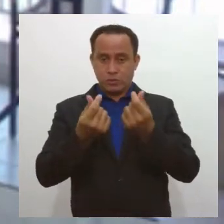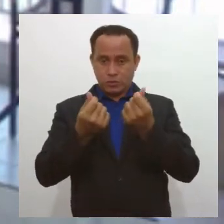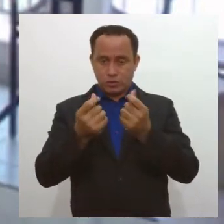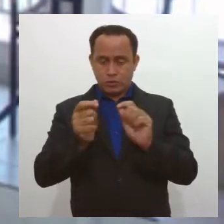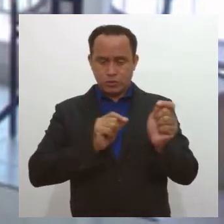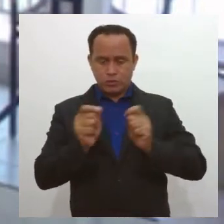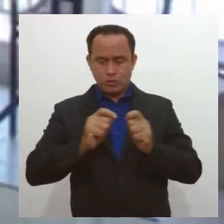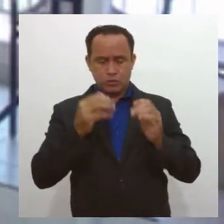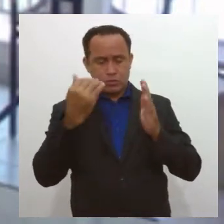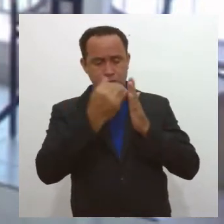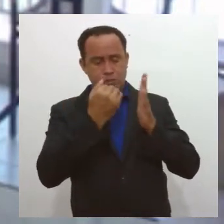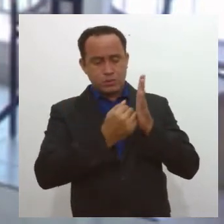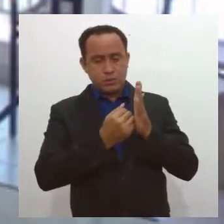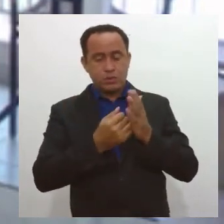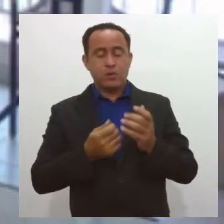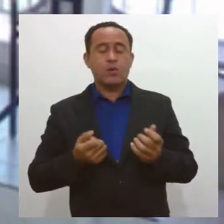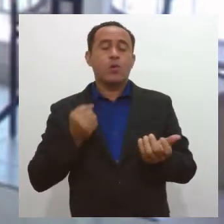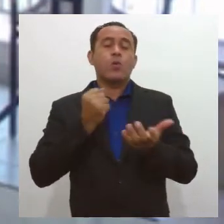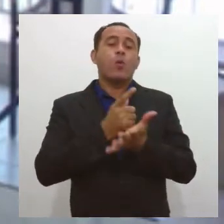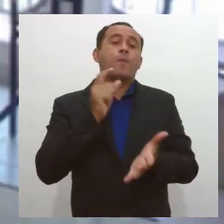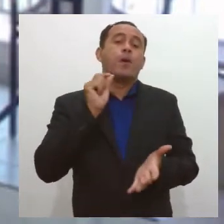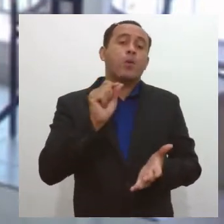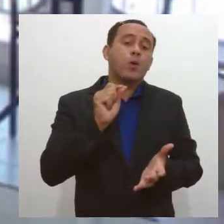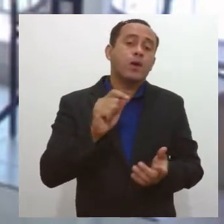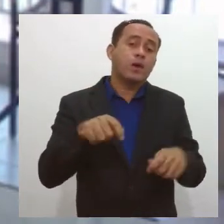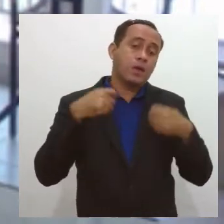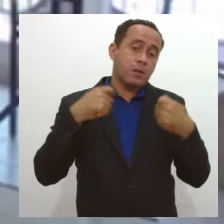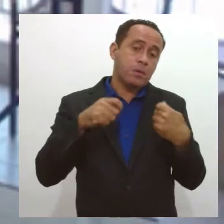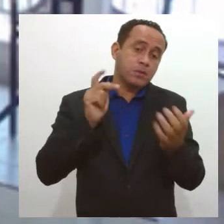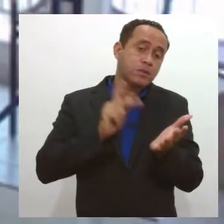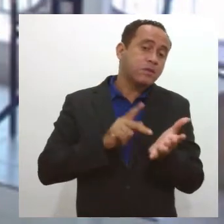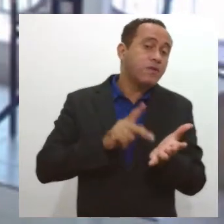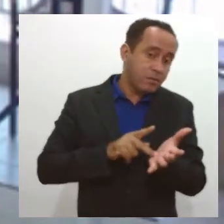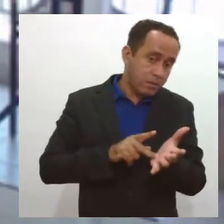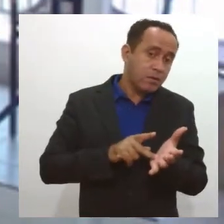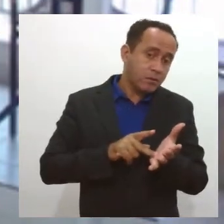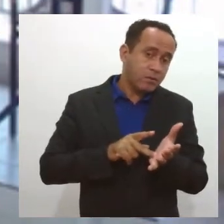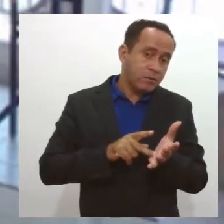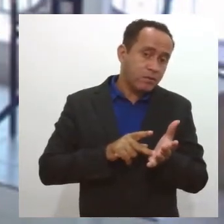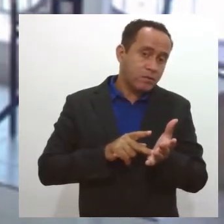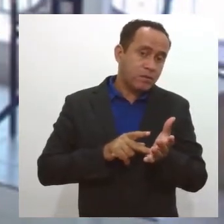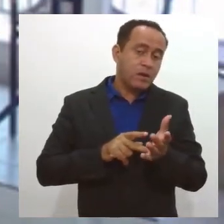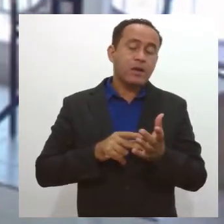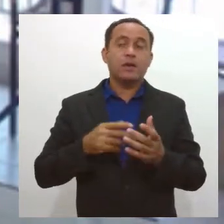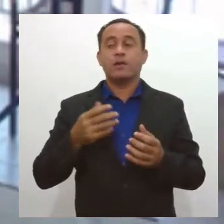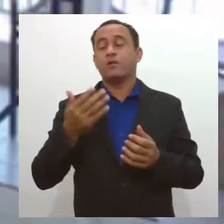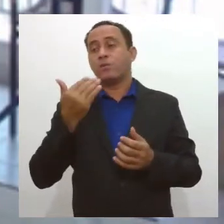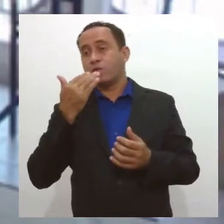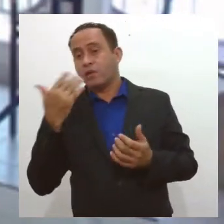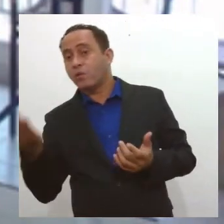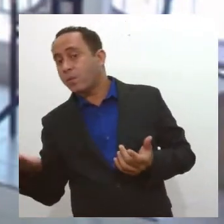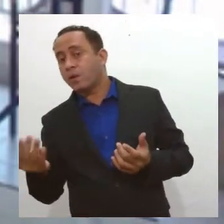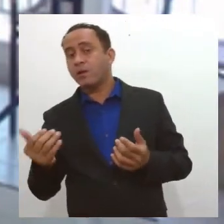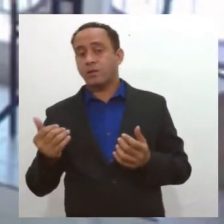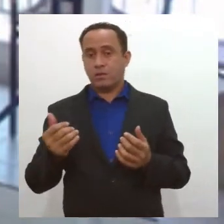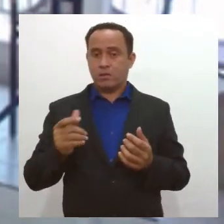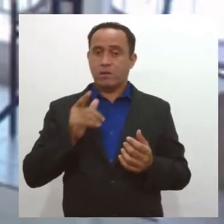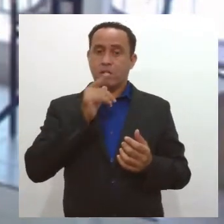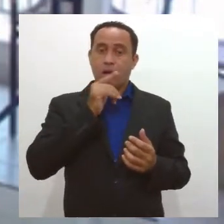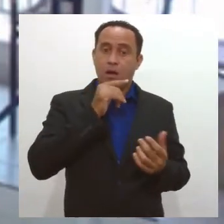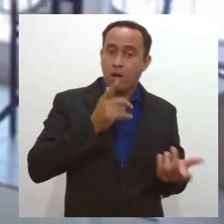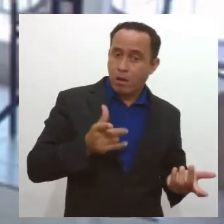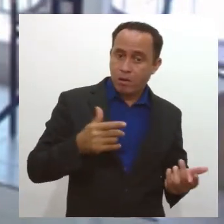quais são os custos necessários, extremamente necessários da minha casa. Aqueles que eu não posso viver sem habitação, alimentação,